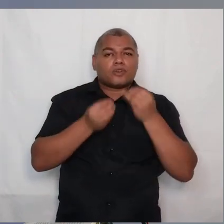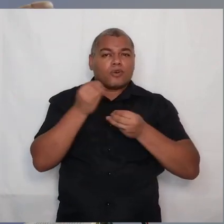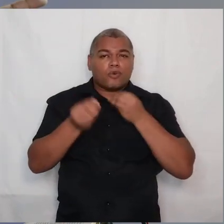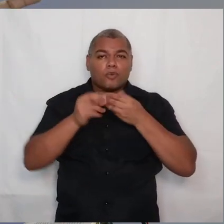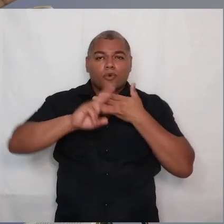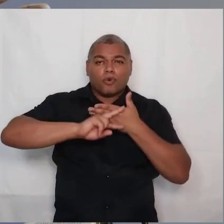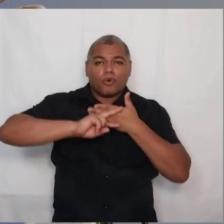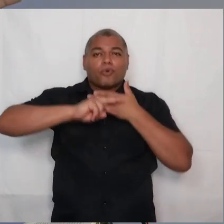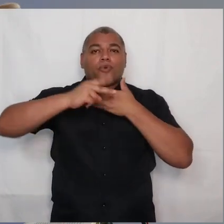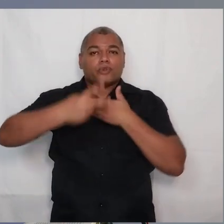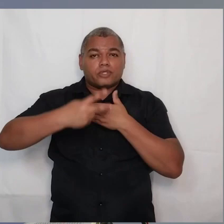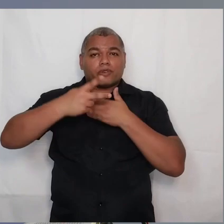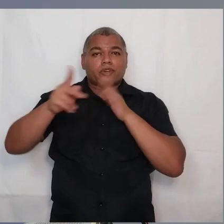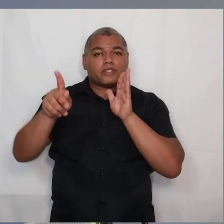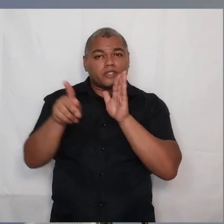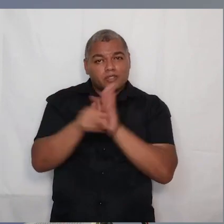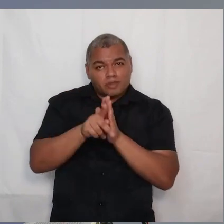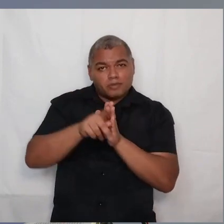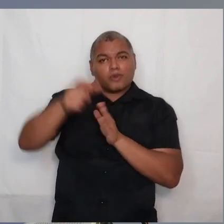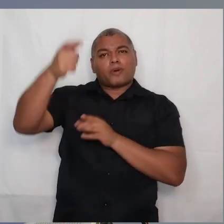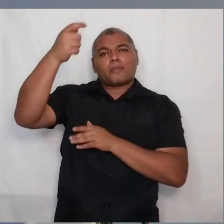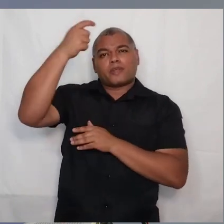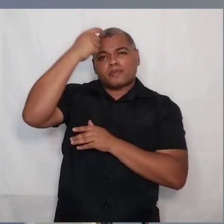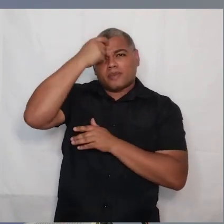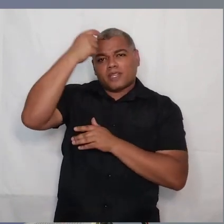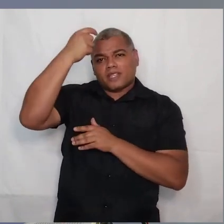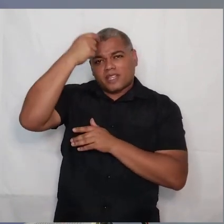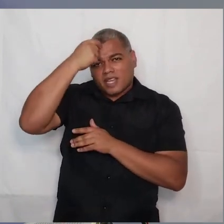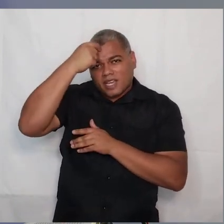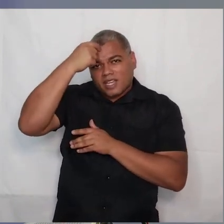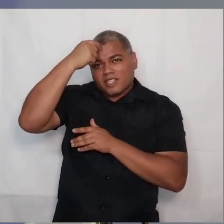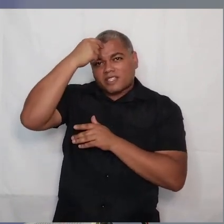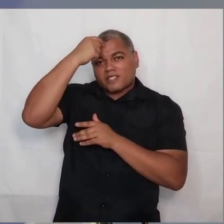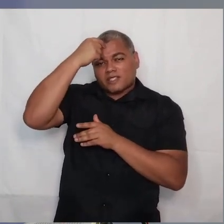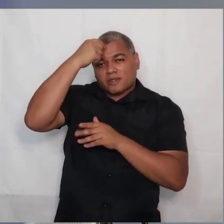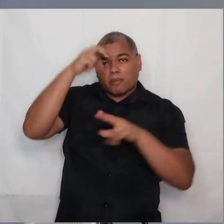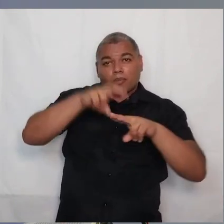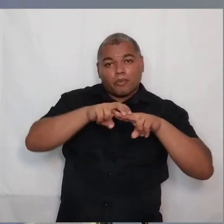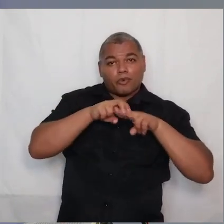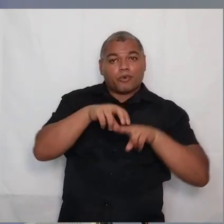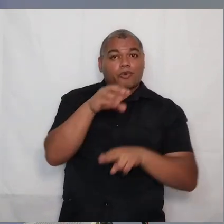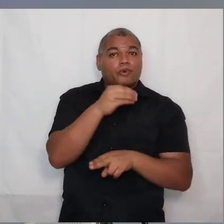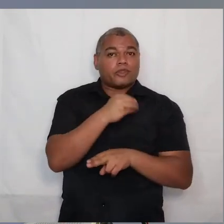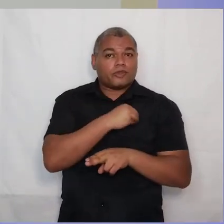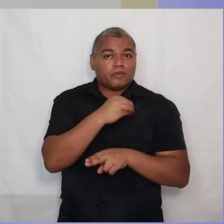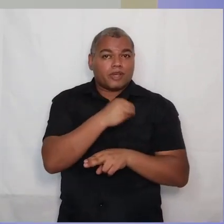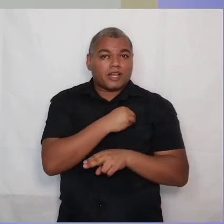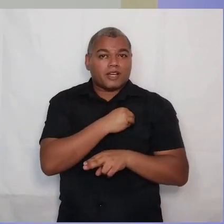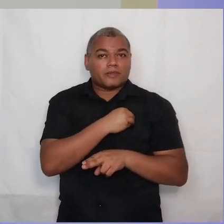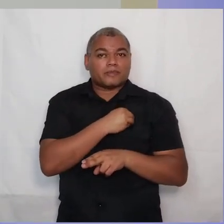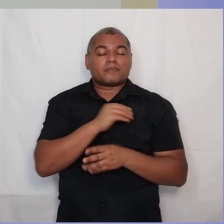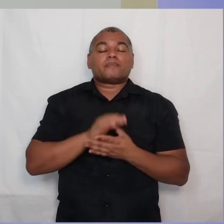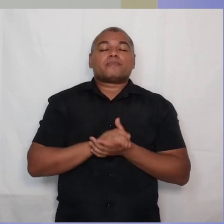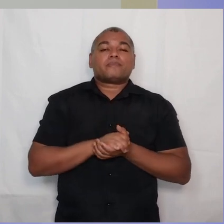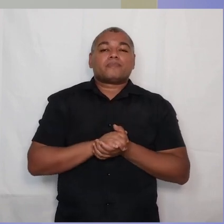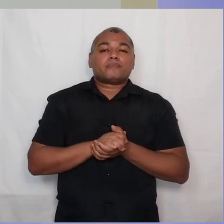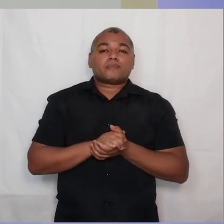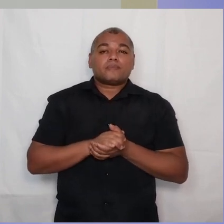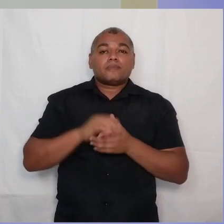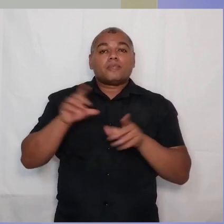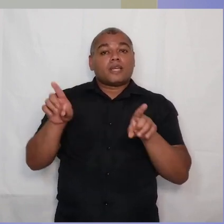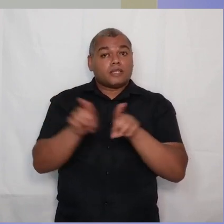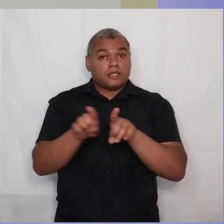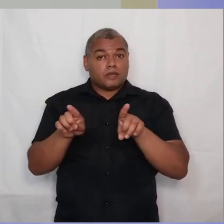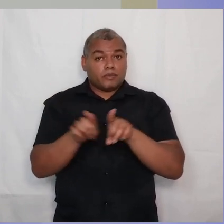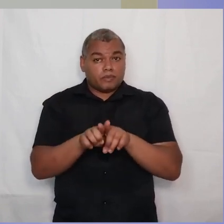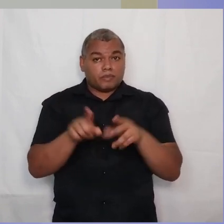Noé, mas que tem a ver com mente. Os efeitos mentais do pecado. Além disso, os